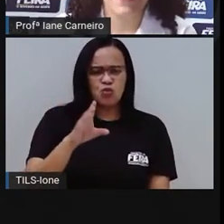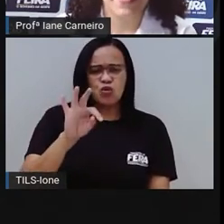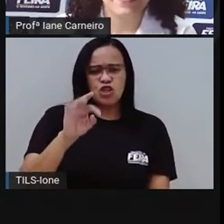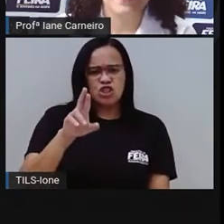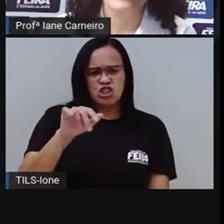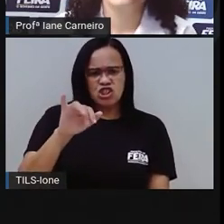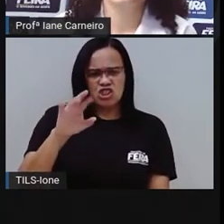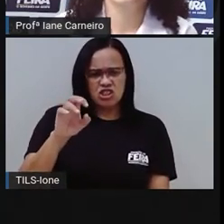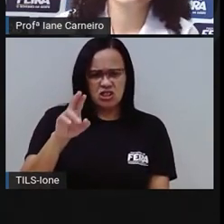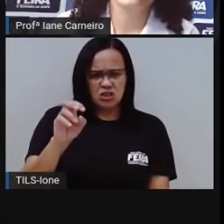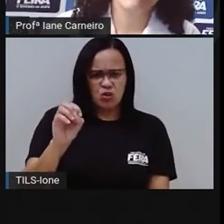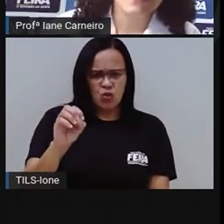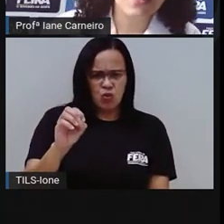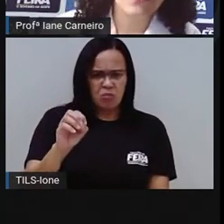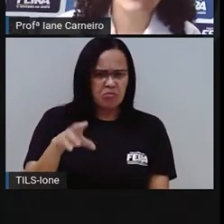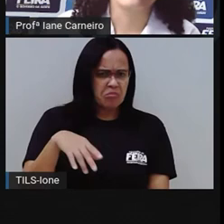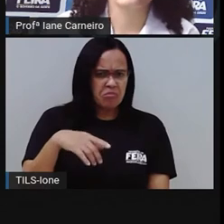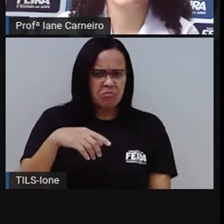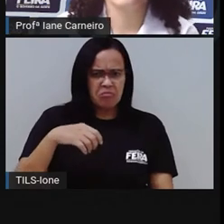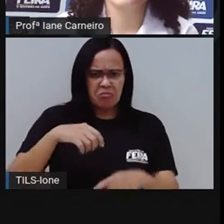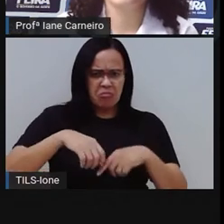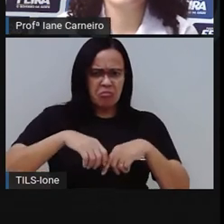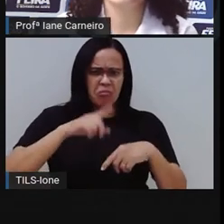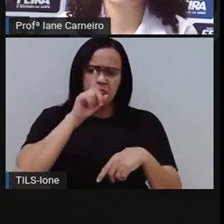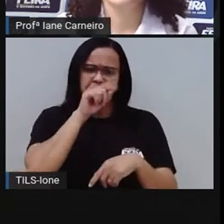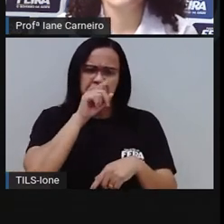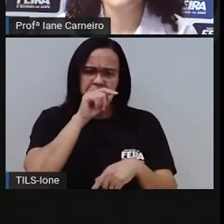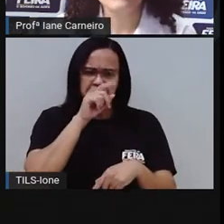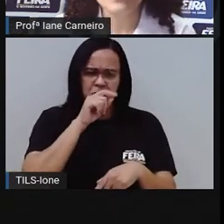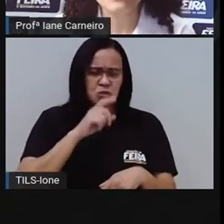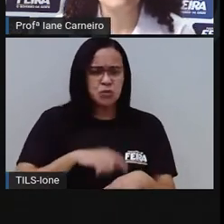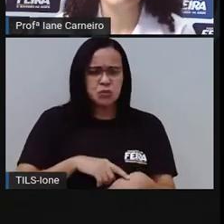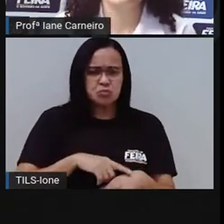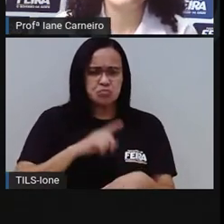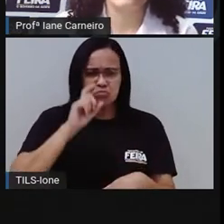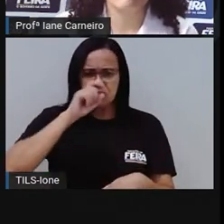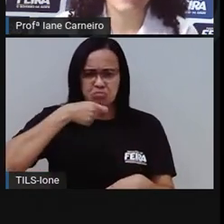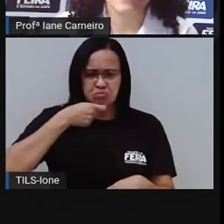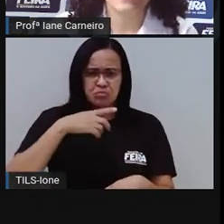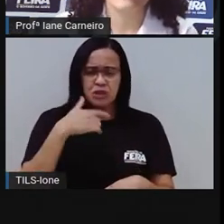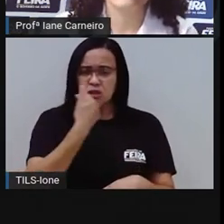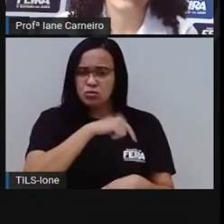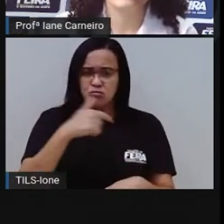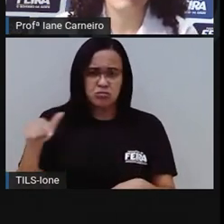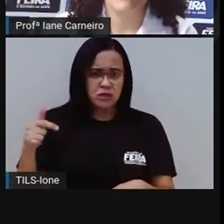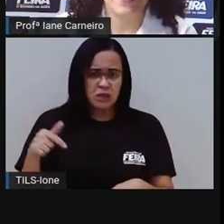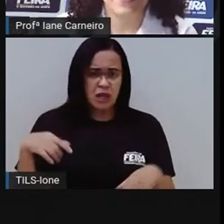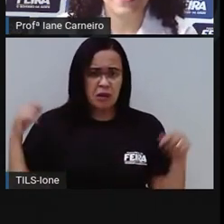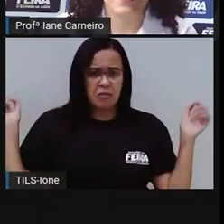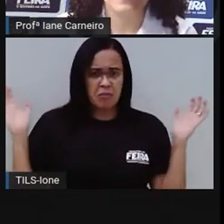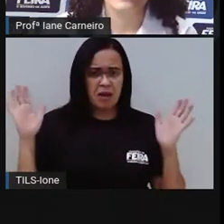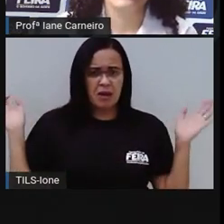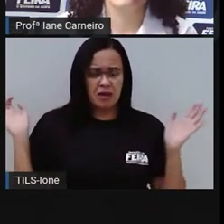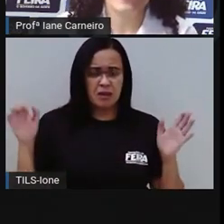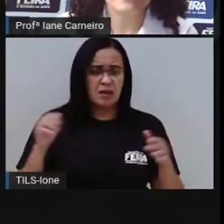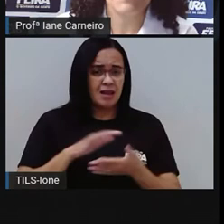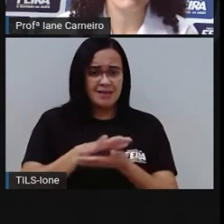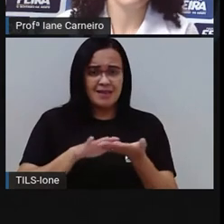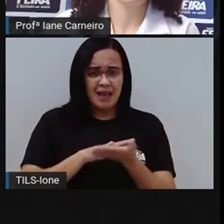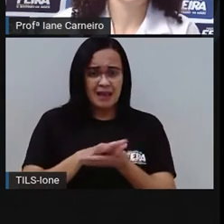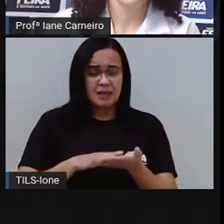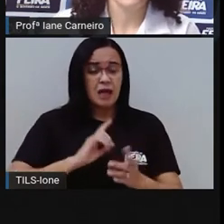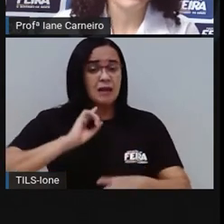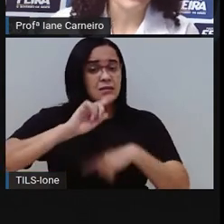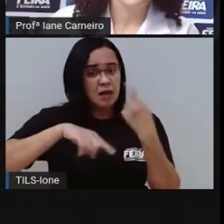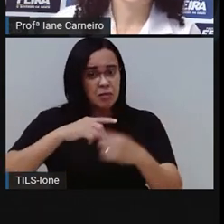não tem perna. Não tem bico. Depois, tico, tirico, tico. Já tem pena, já tem perna. Já tem